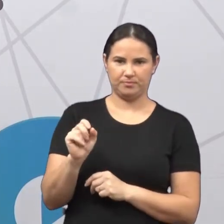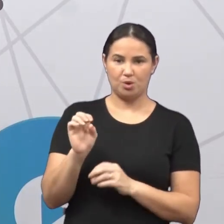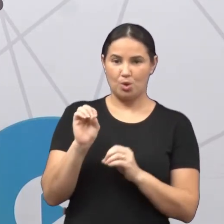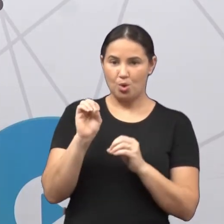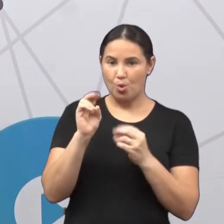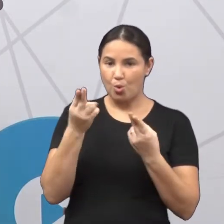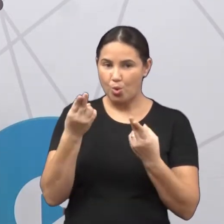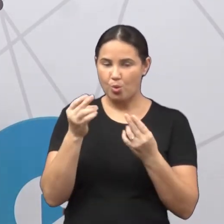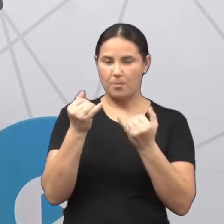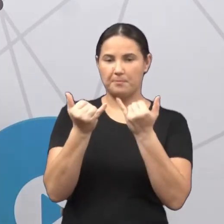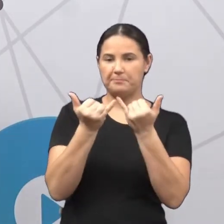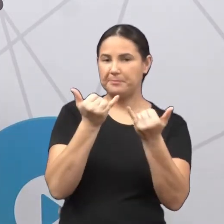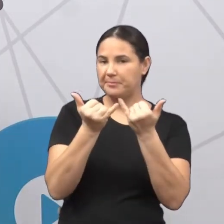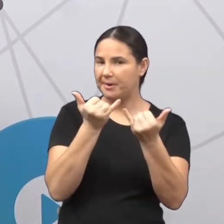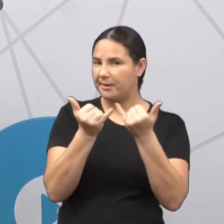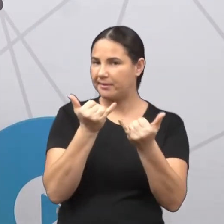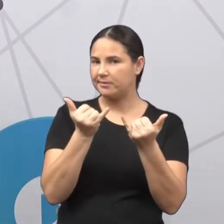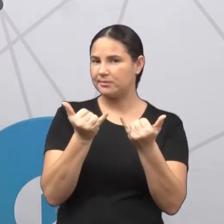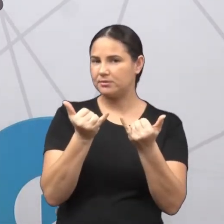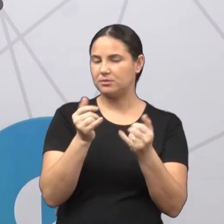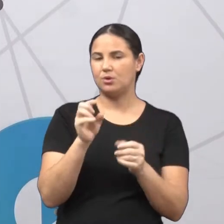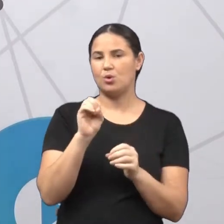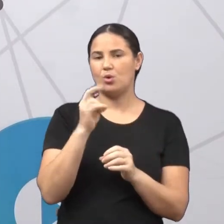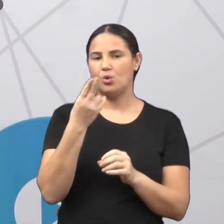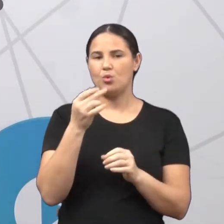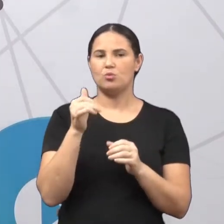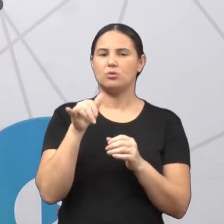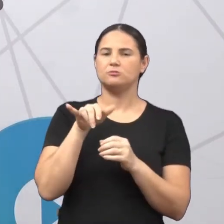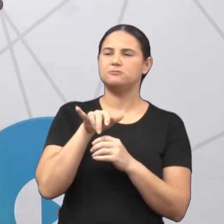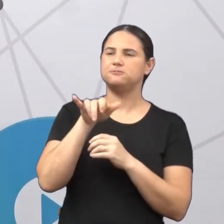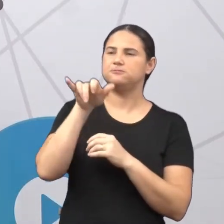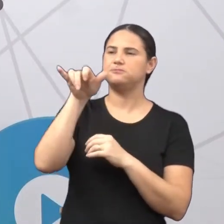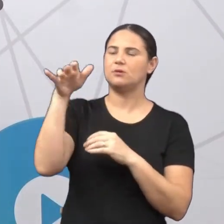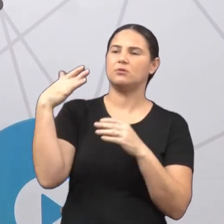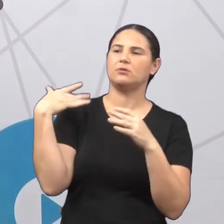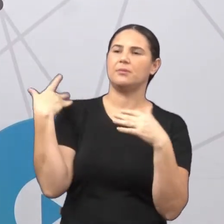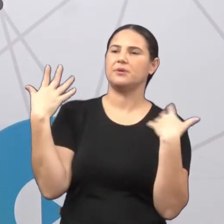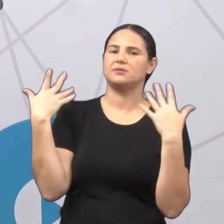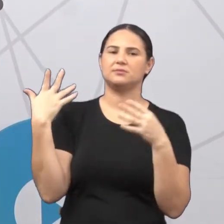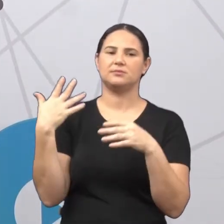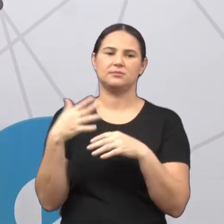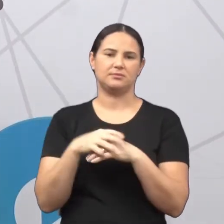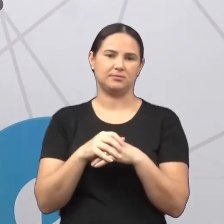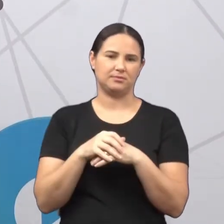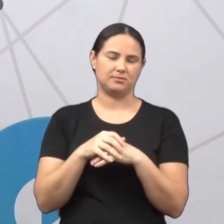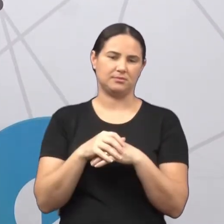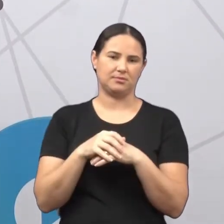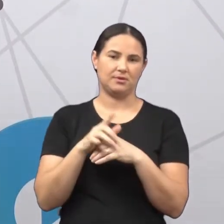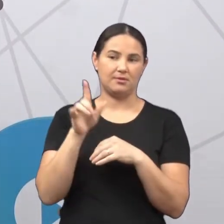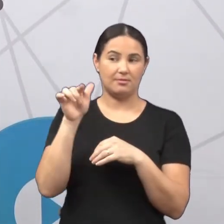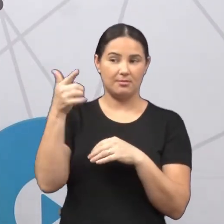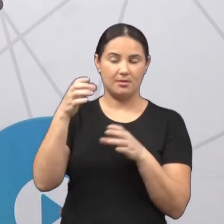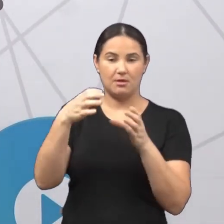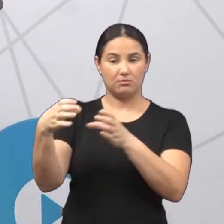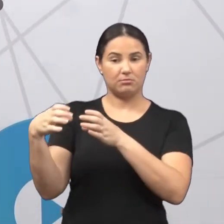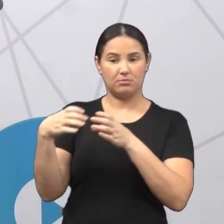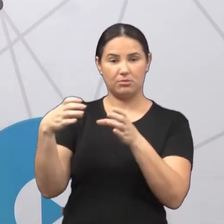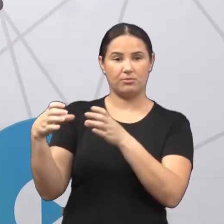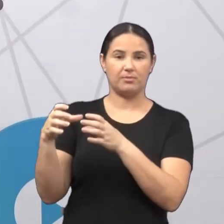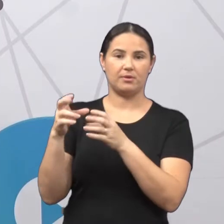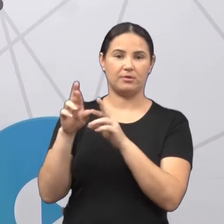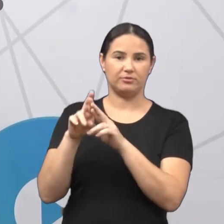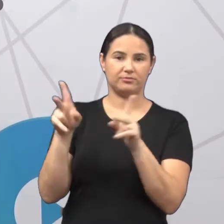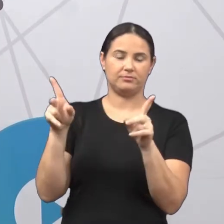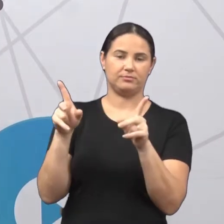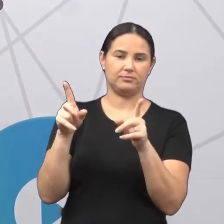parecido. Quando você viaja, vai pra algum lugar, pra algum município, pra outro estado, Os bairros lá são bem diferentes. Por quê?